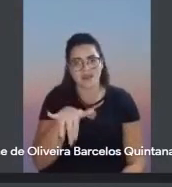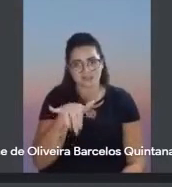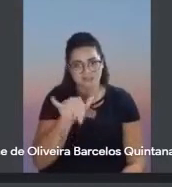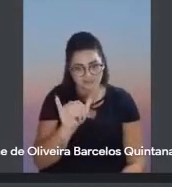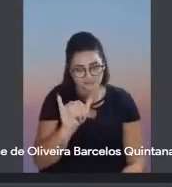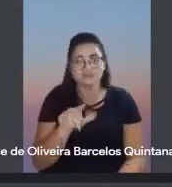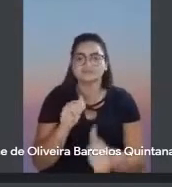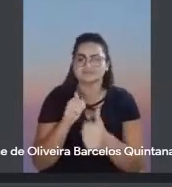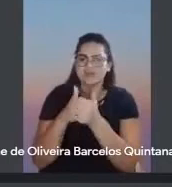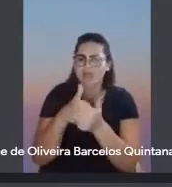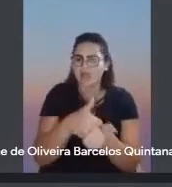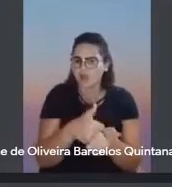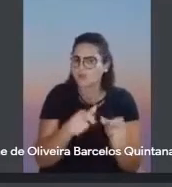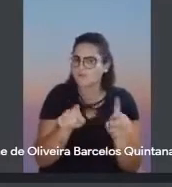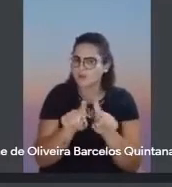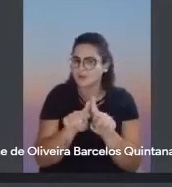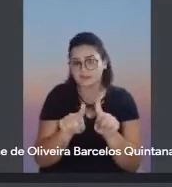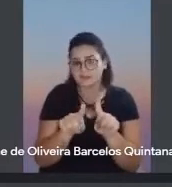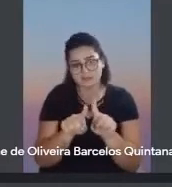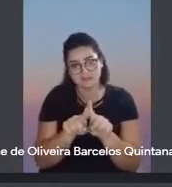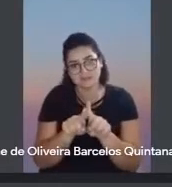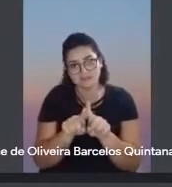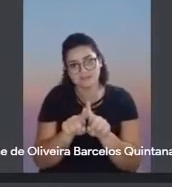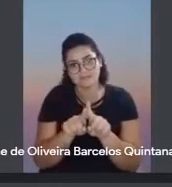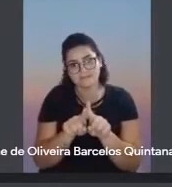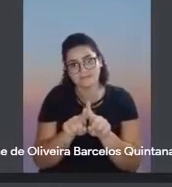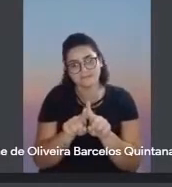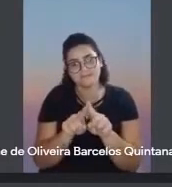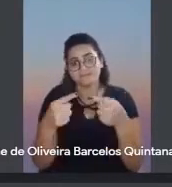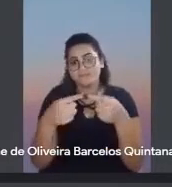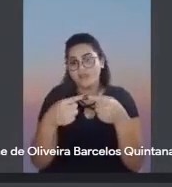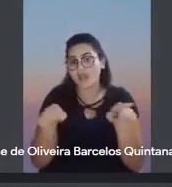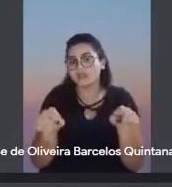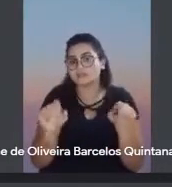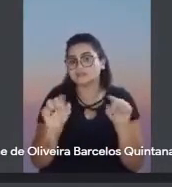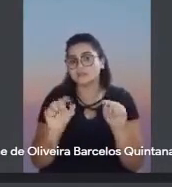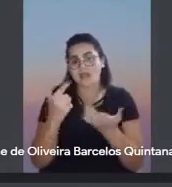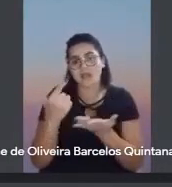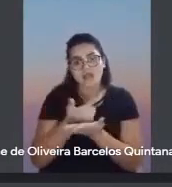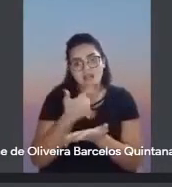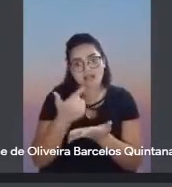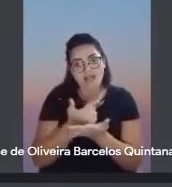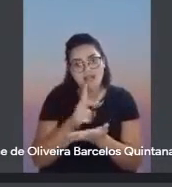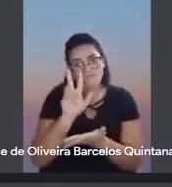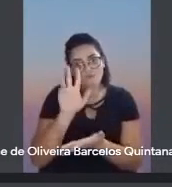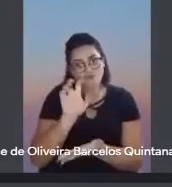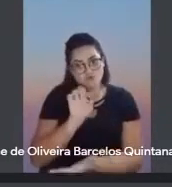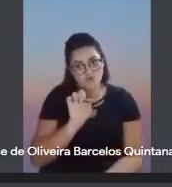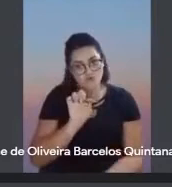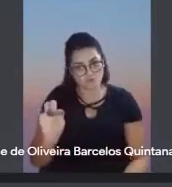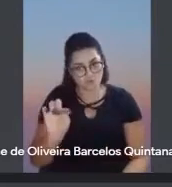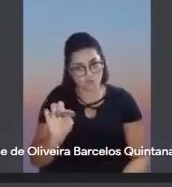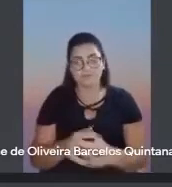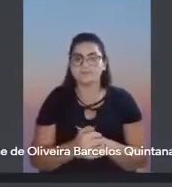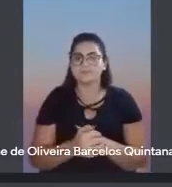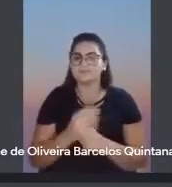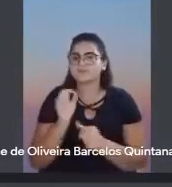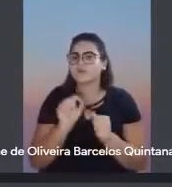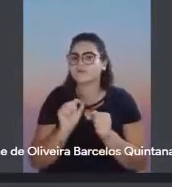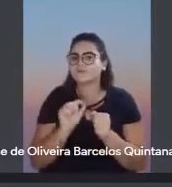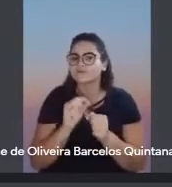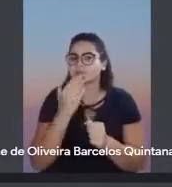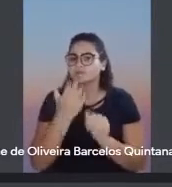Edeo de Paula, está terminando e está lançando um livro sobre ele. Eu tinha feito um pedido, uma